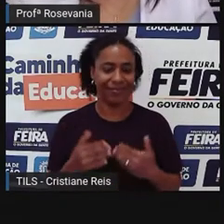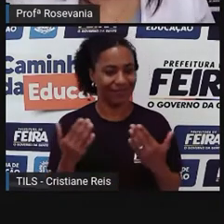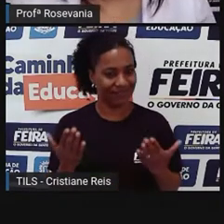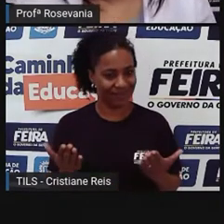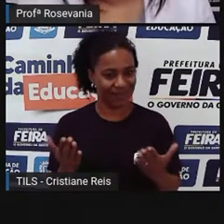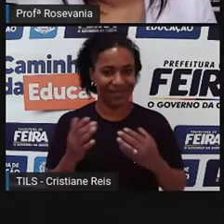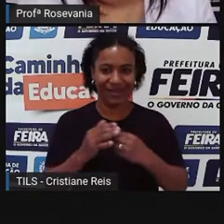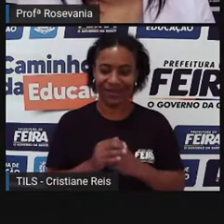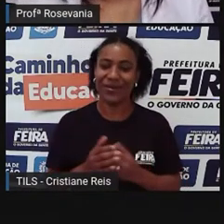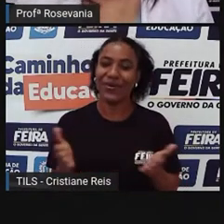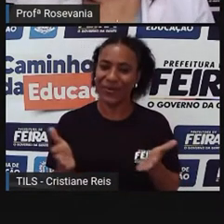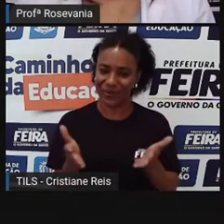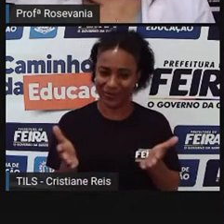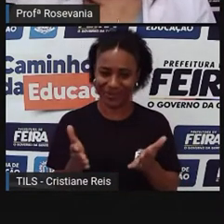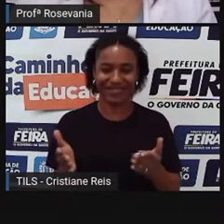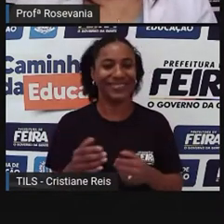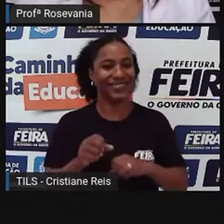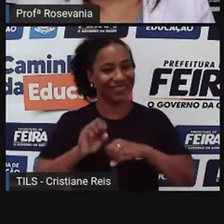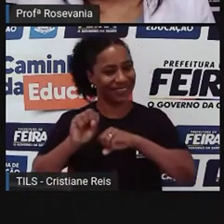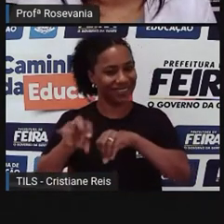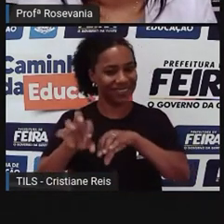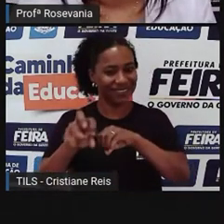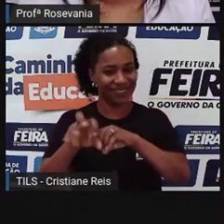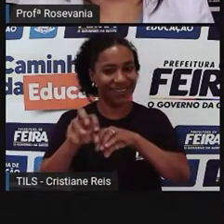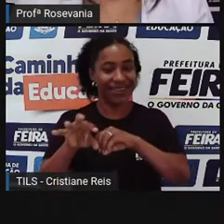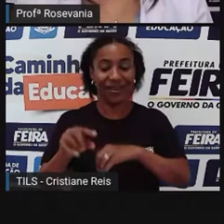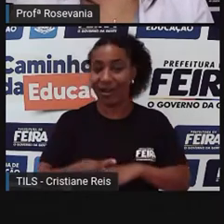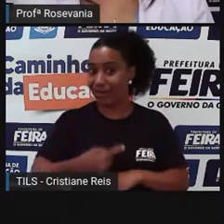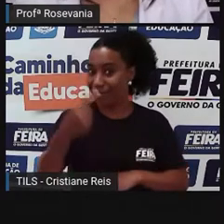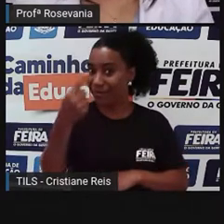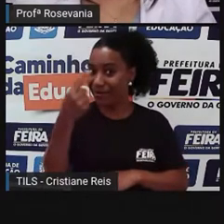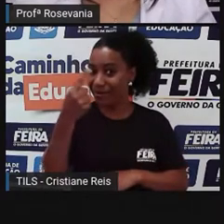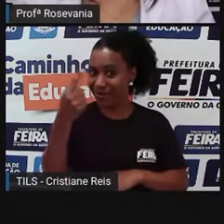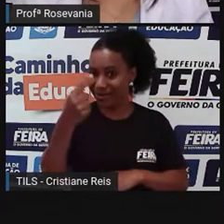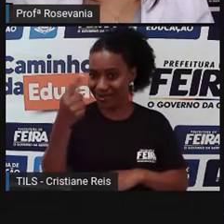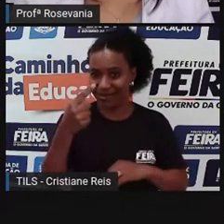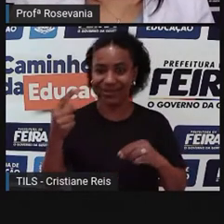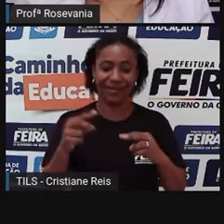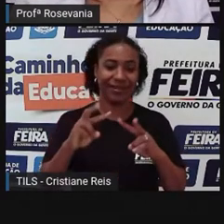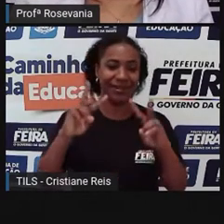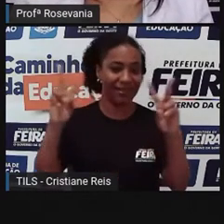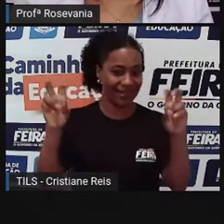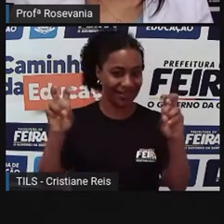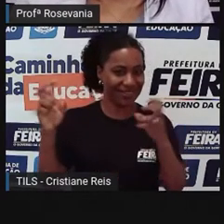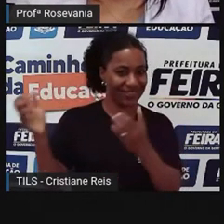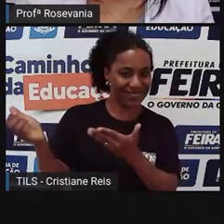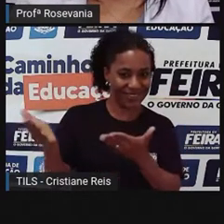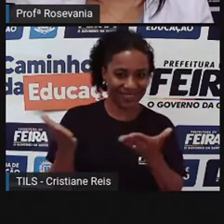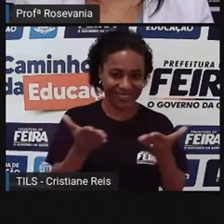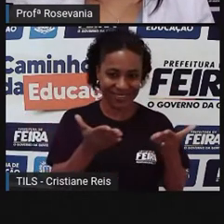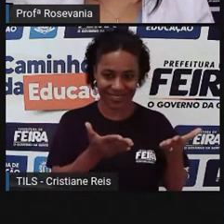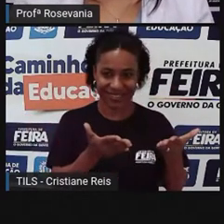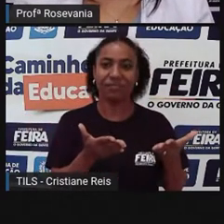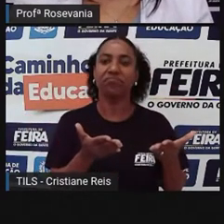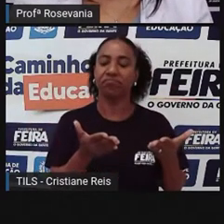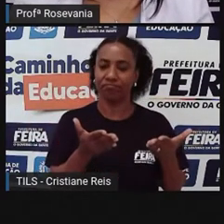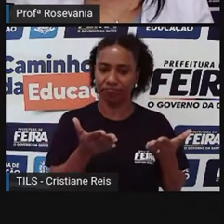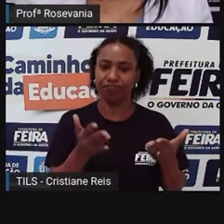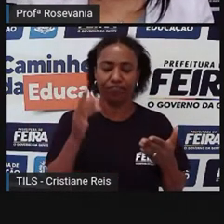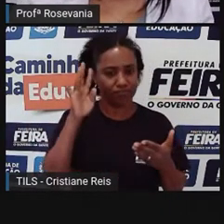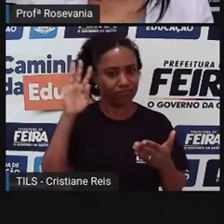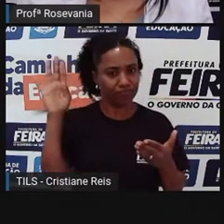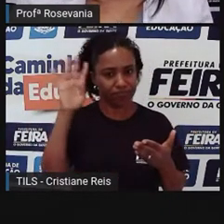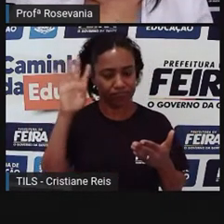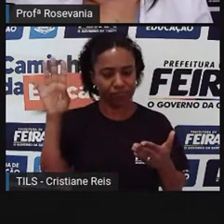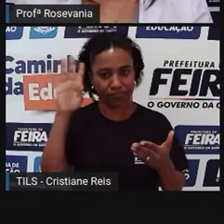inicial, né, eu coloquei aqui uma mensagem de boas-vindas pra vocês, que diz assim, é preciso uma escola onde o